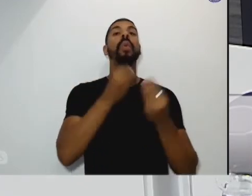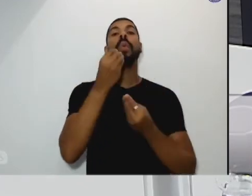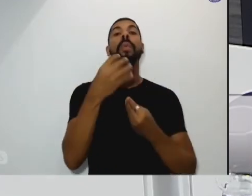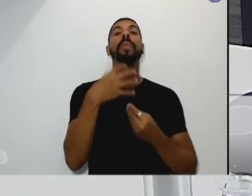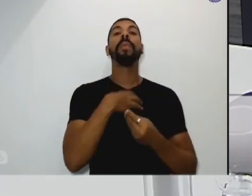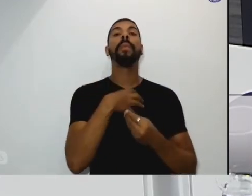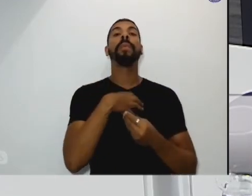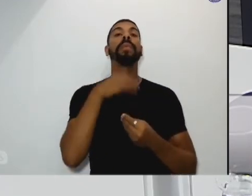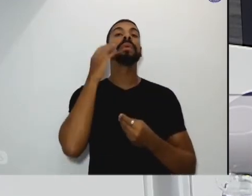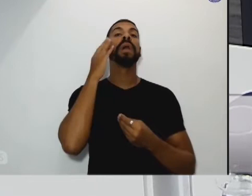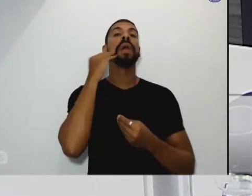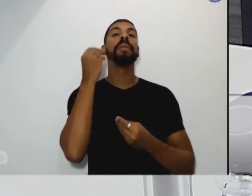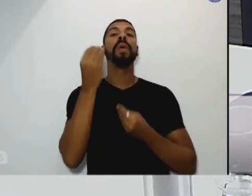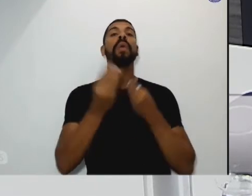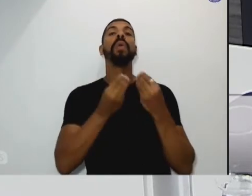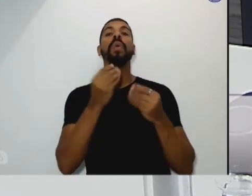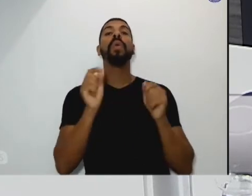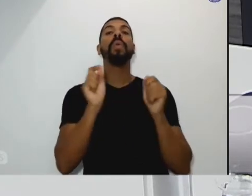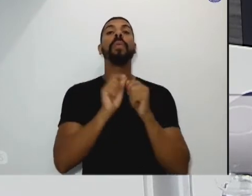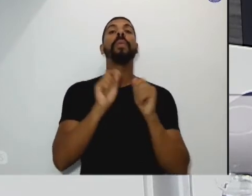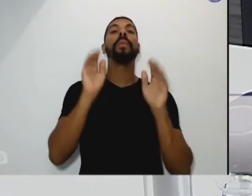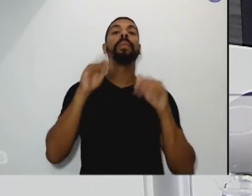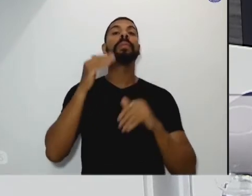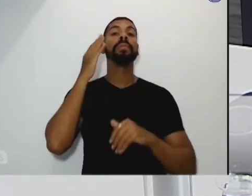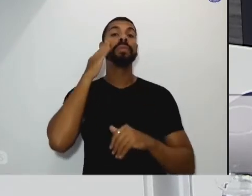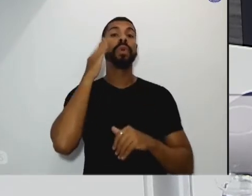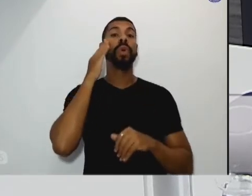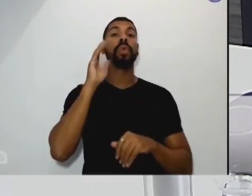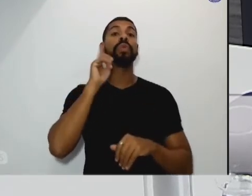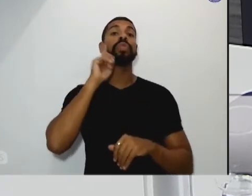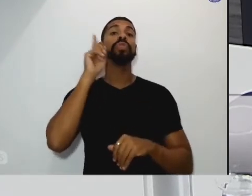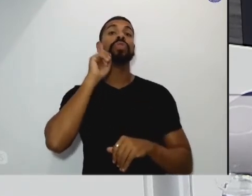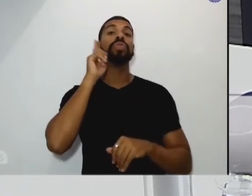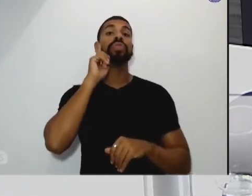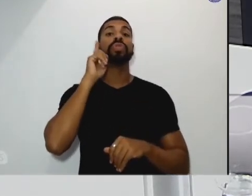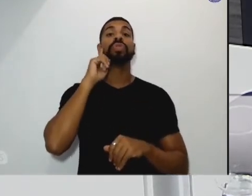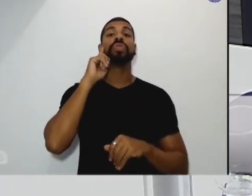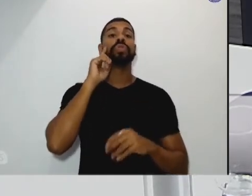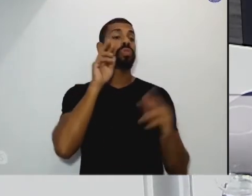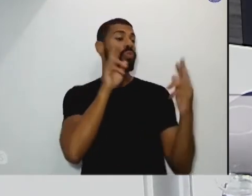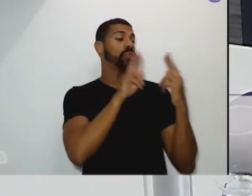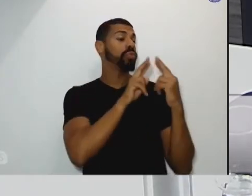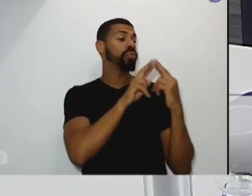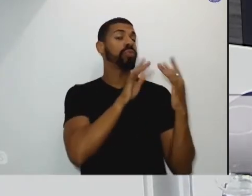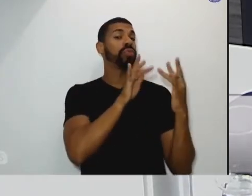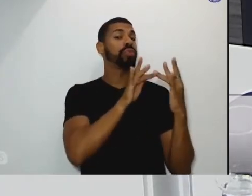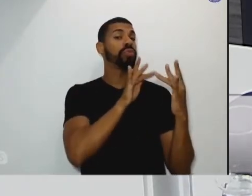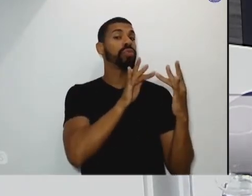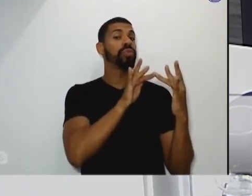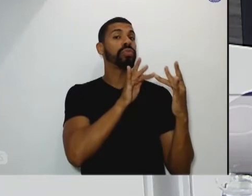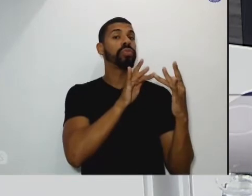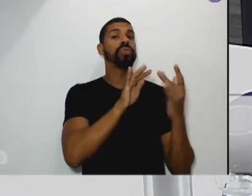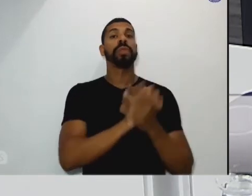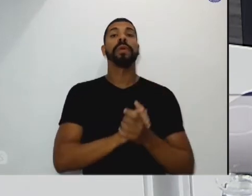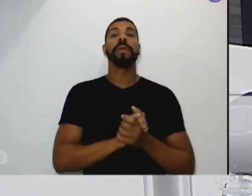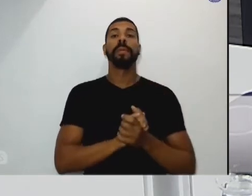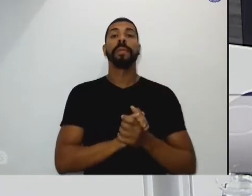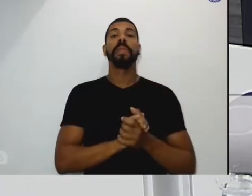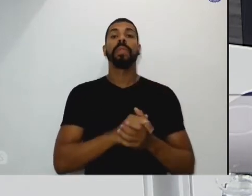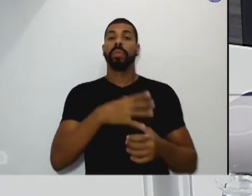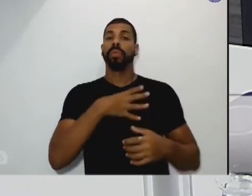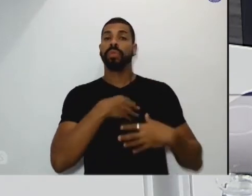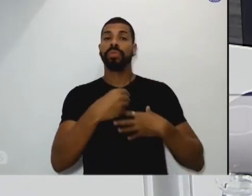dados desde quando foi quanto tempo de relacionamento quanto tempo que eles já estão separados os filhos